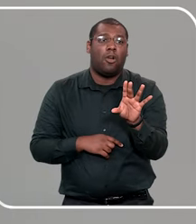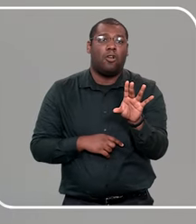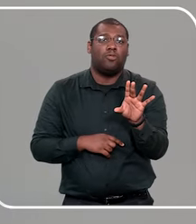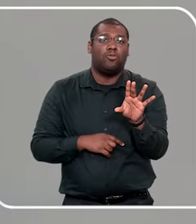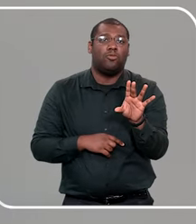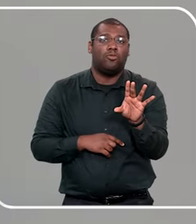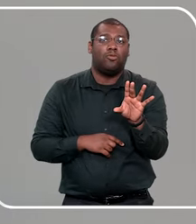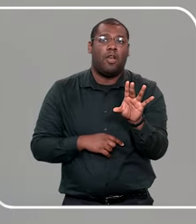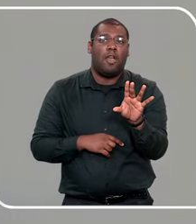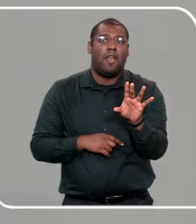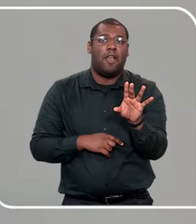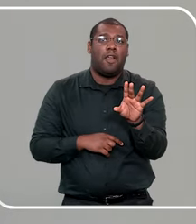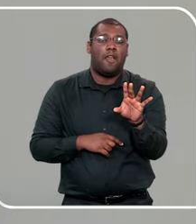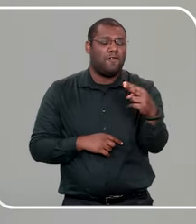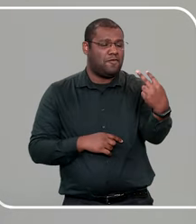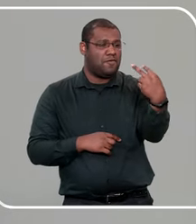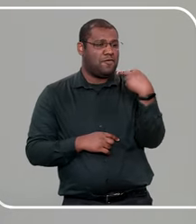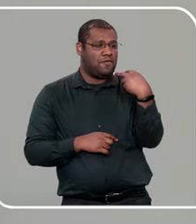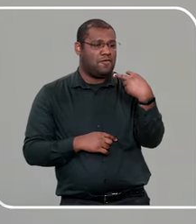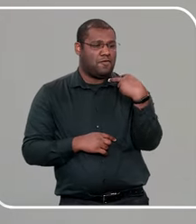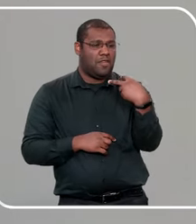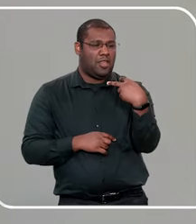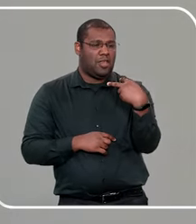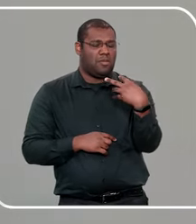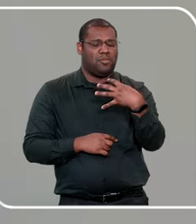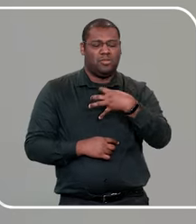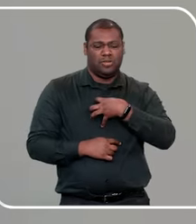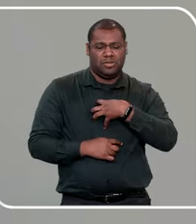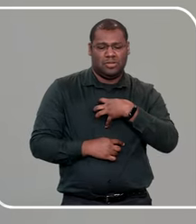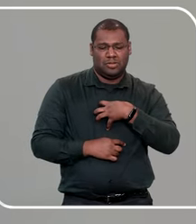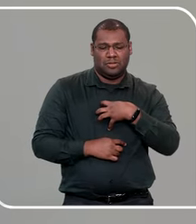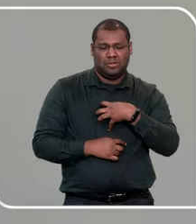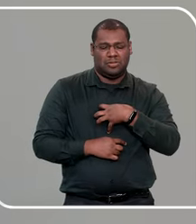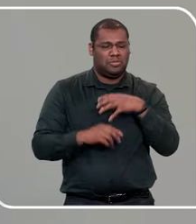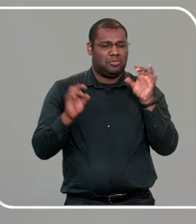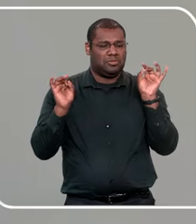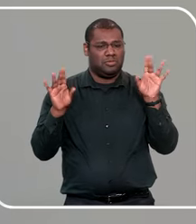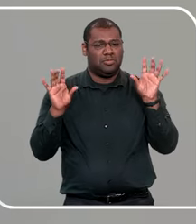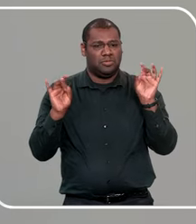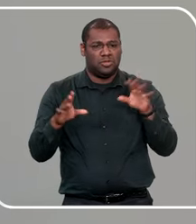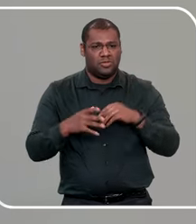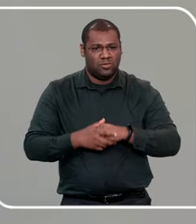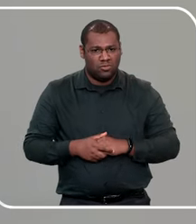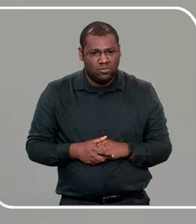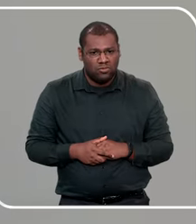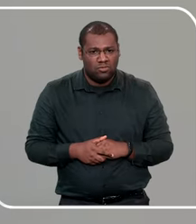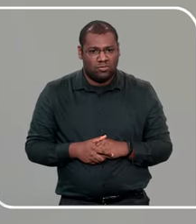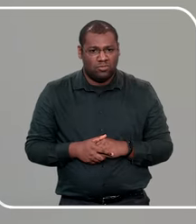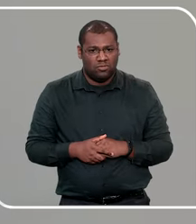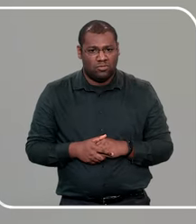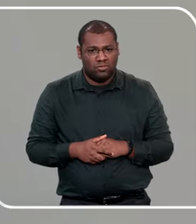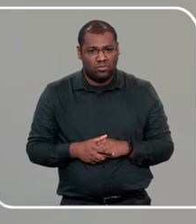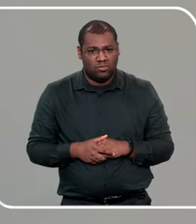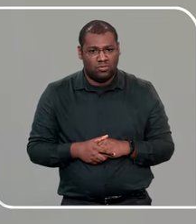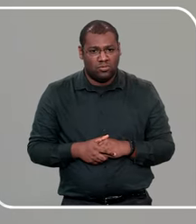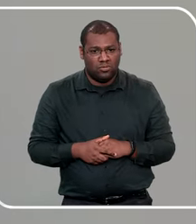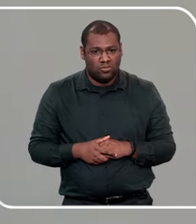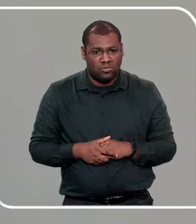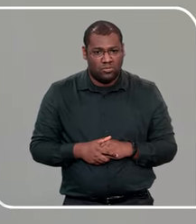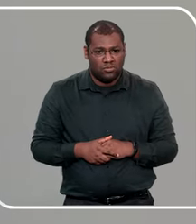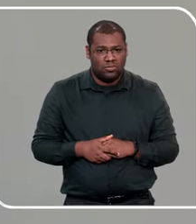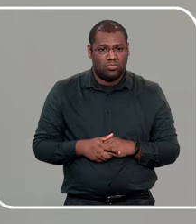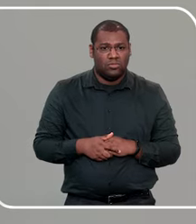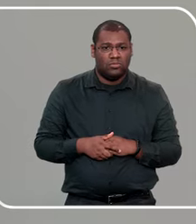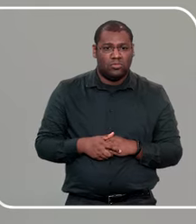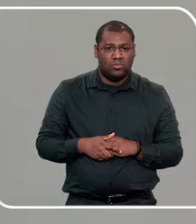então, assim, a Kaila falou muito bem, que nem sempre, o abuso sexual infantil, vai deixar marcas, no corpo da